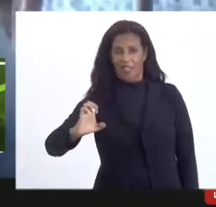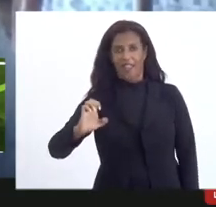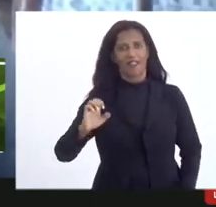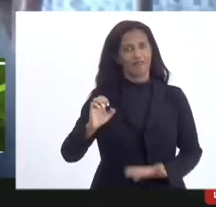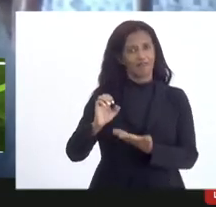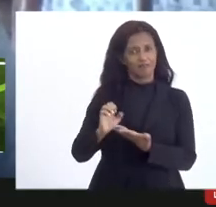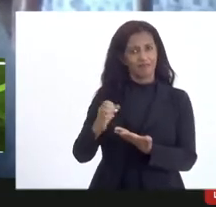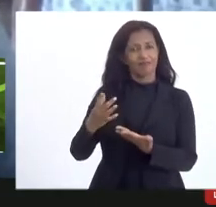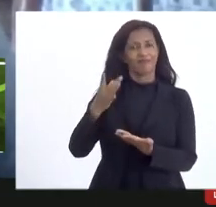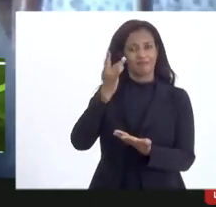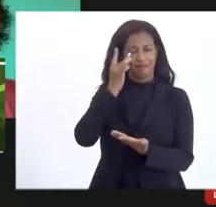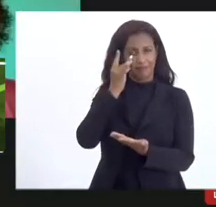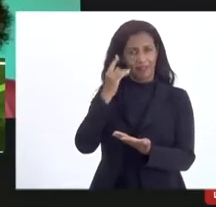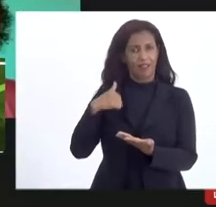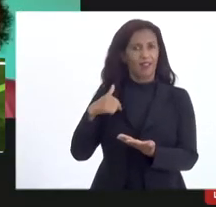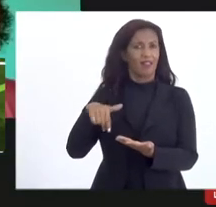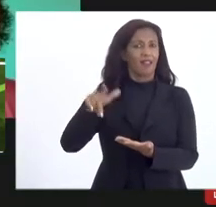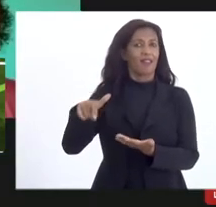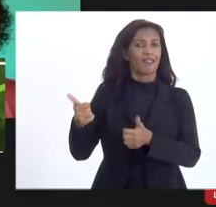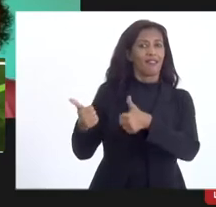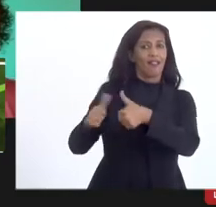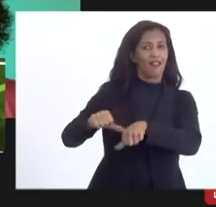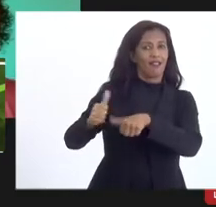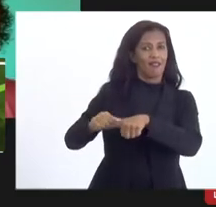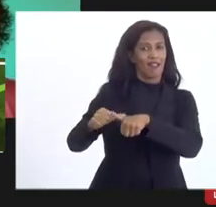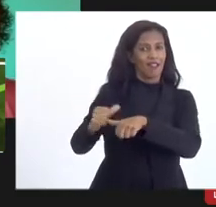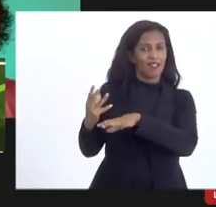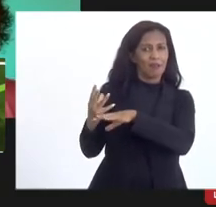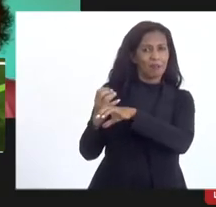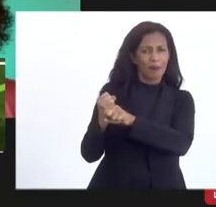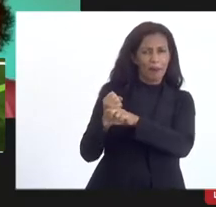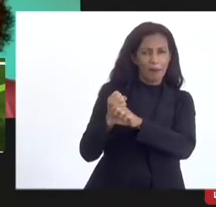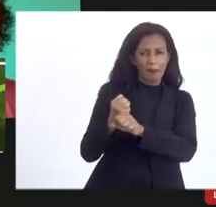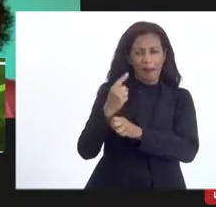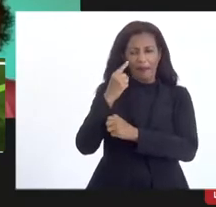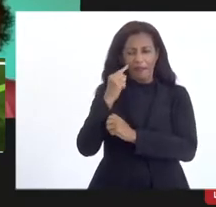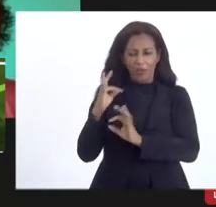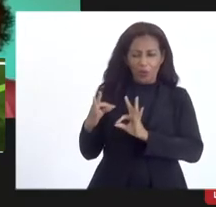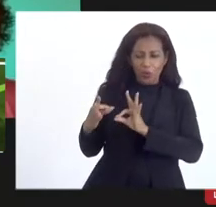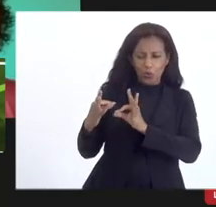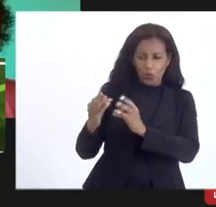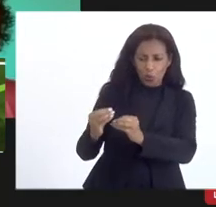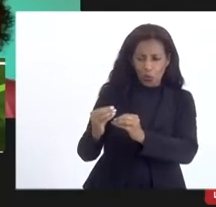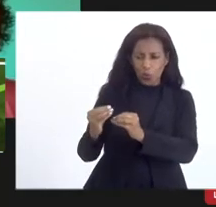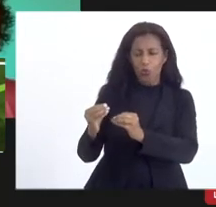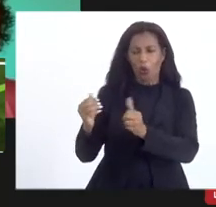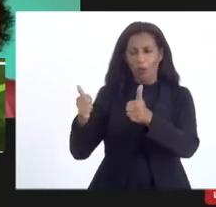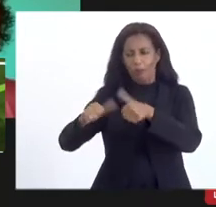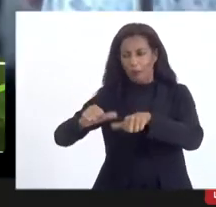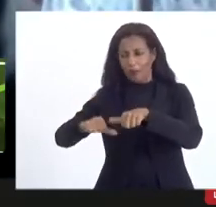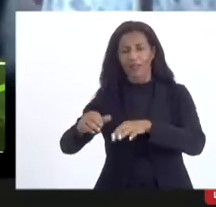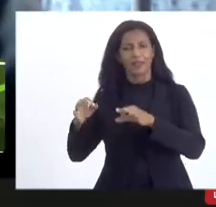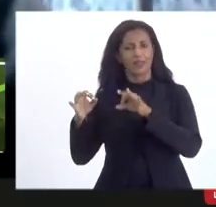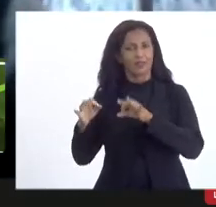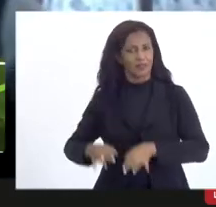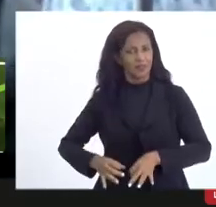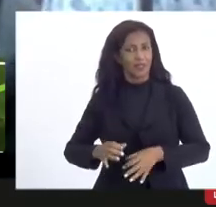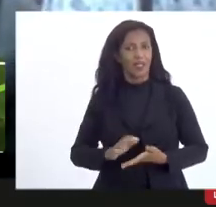importante, porque, no fundo, é quem avalia as contas, a gente quer que tudo esteja absolutamente certo. Estão aqui